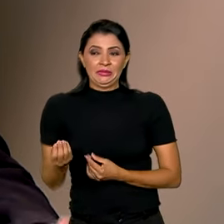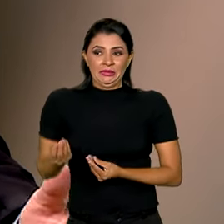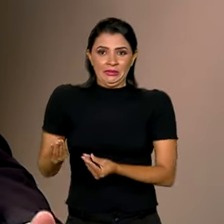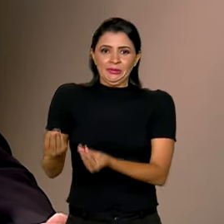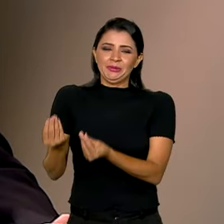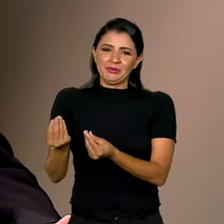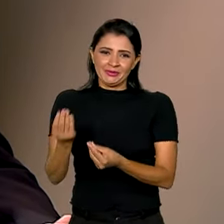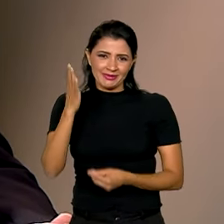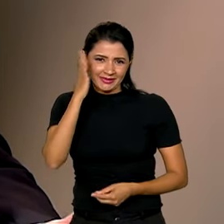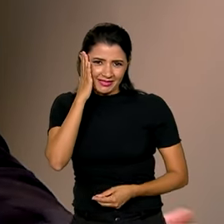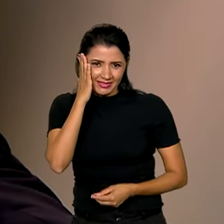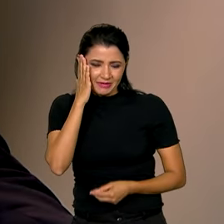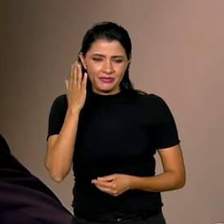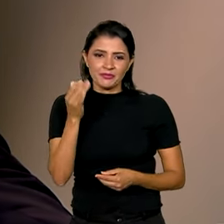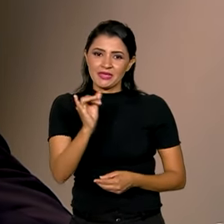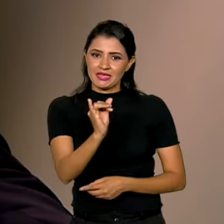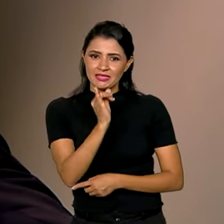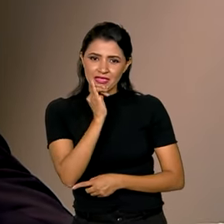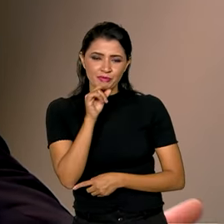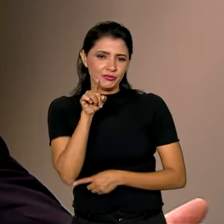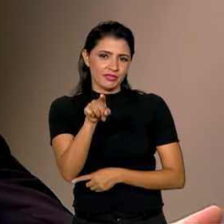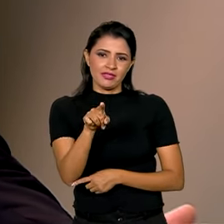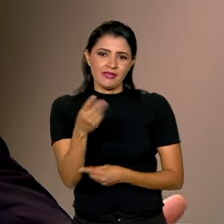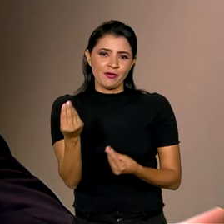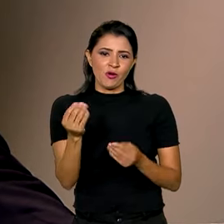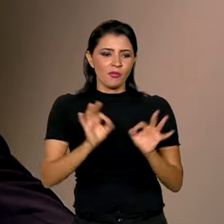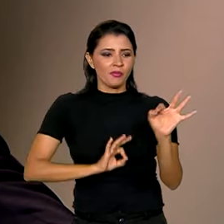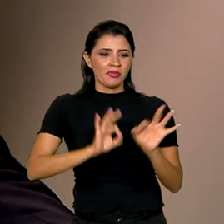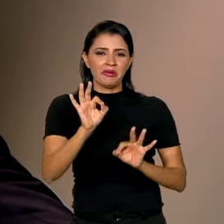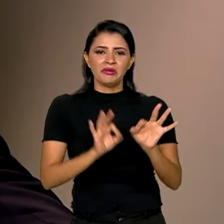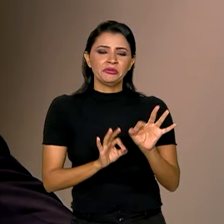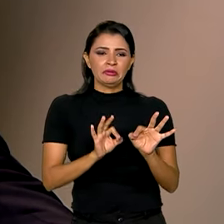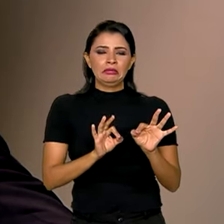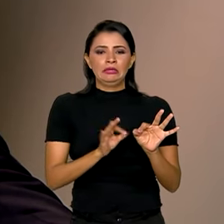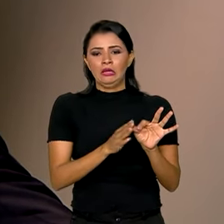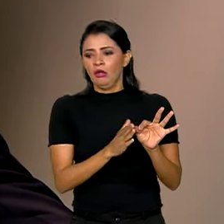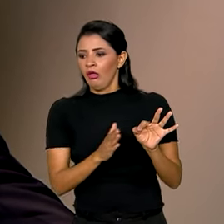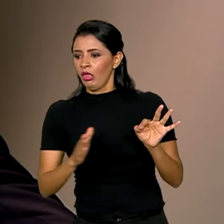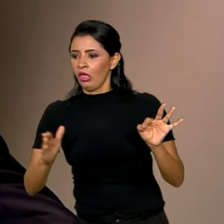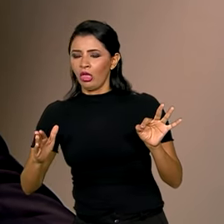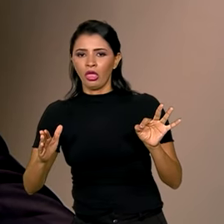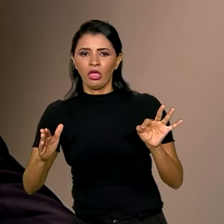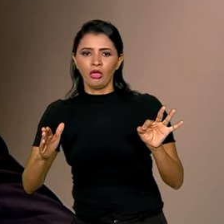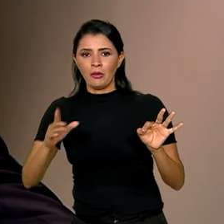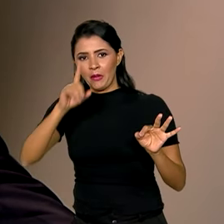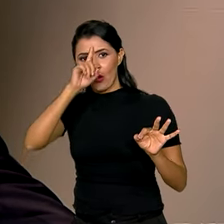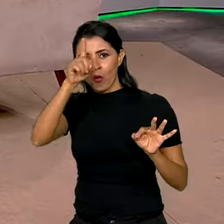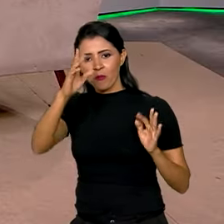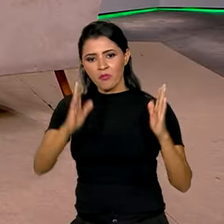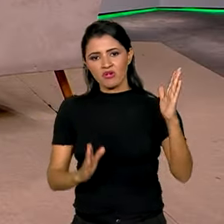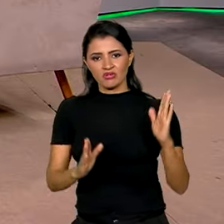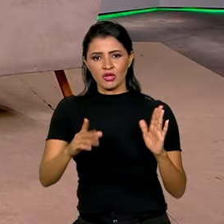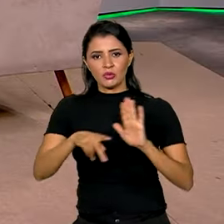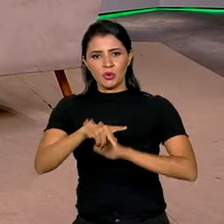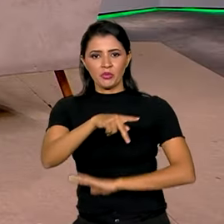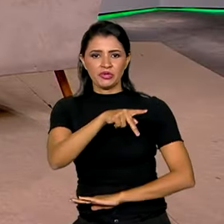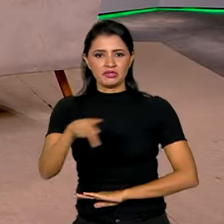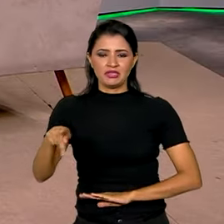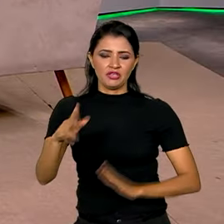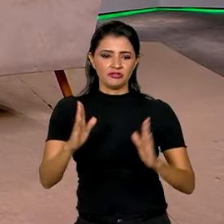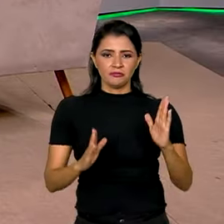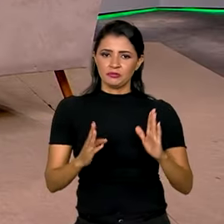sabe assim? Por exemplo, você não pode fazer planos para um mandato de presidente, né?